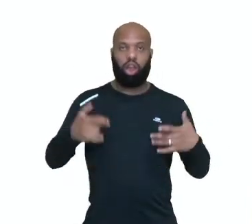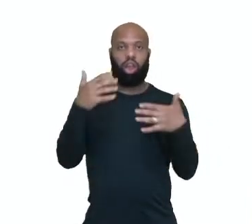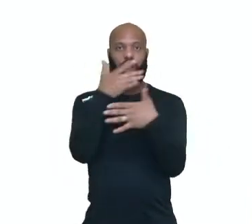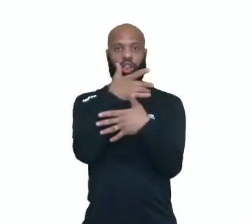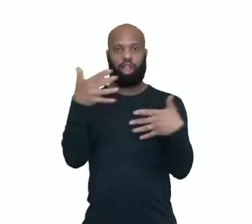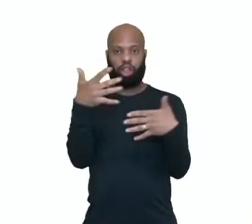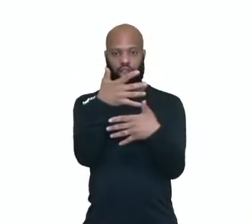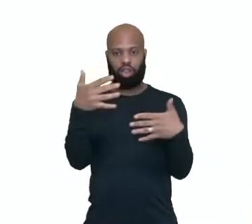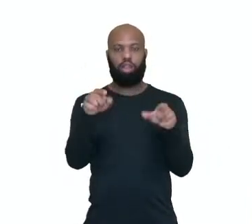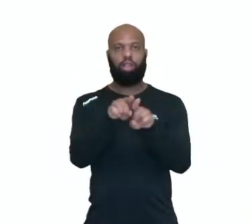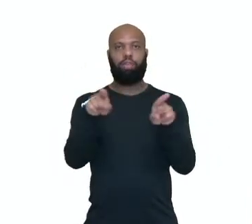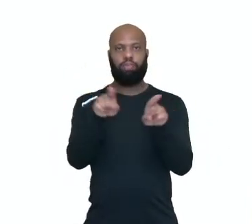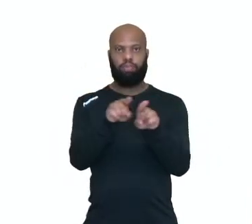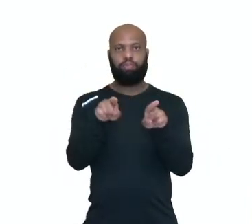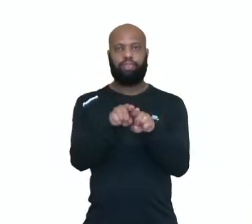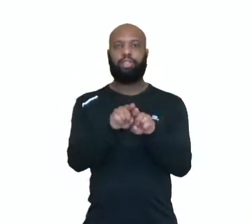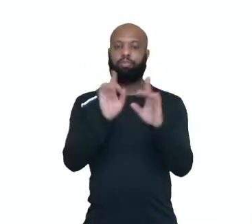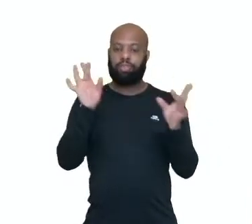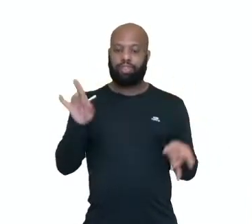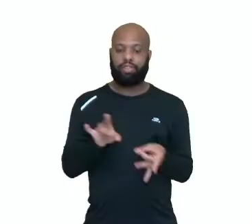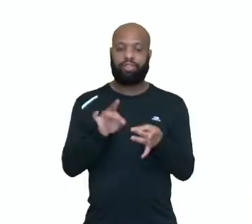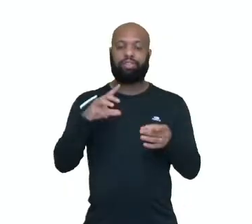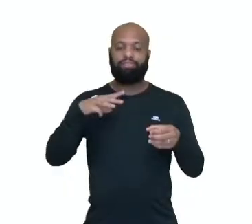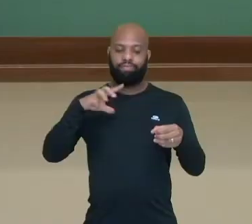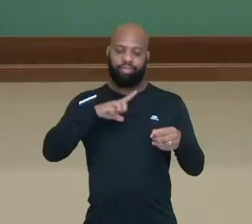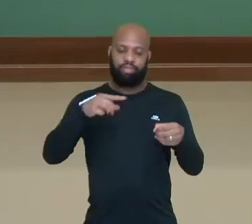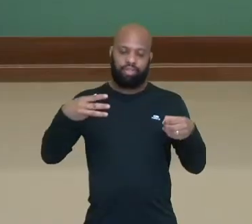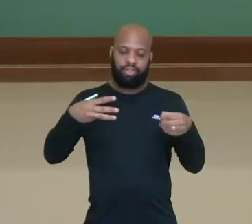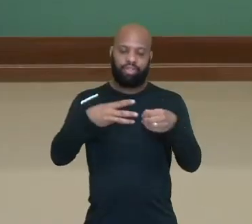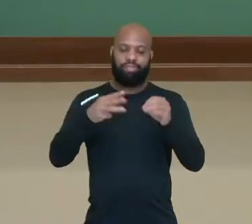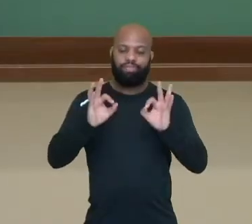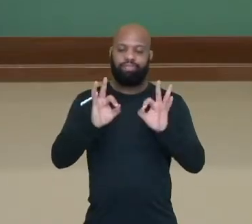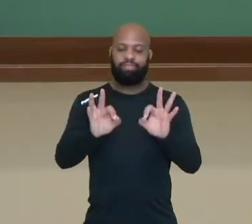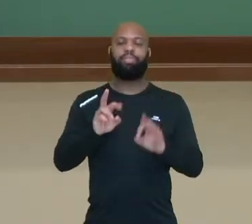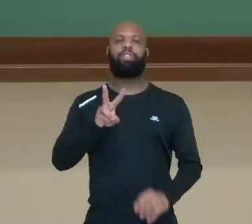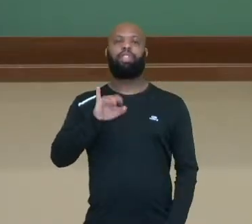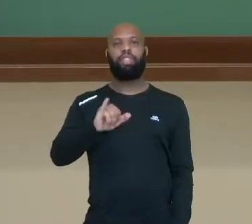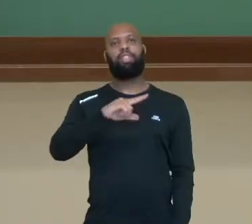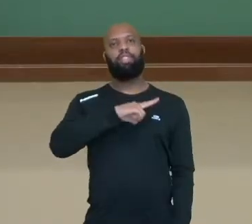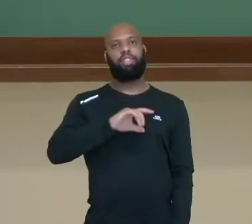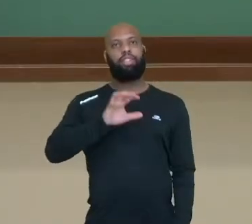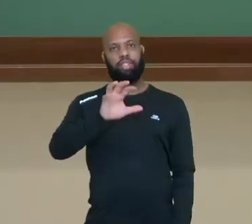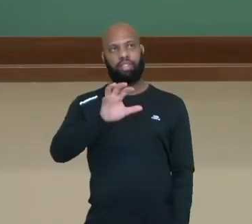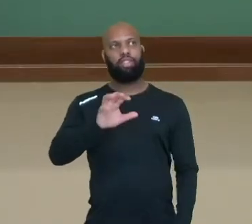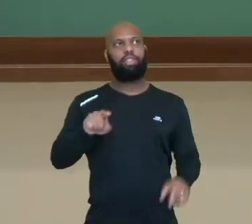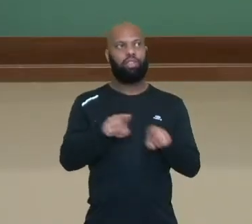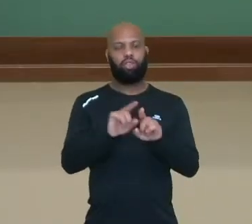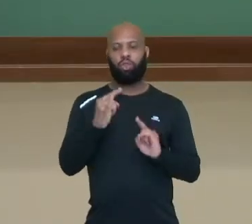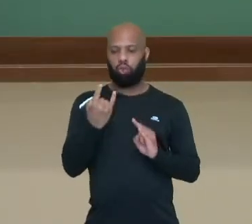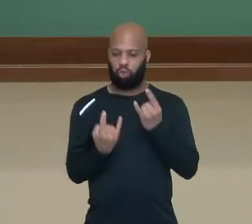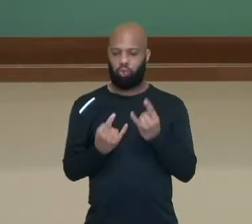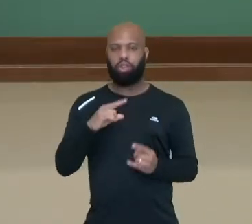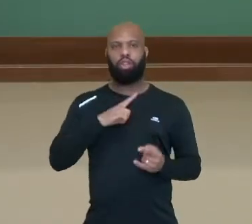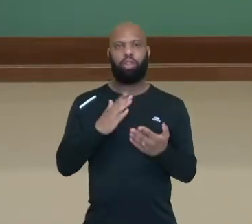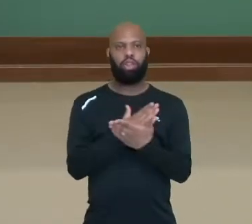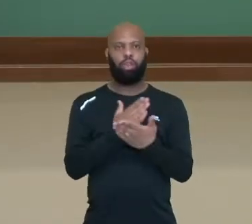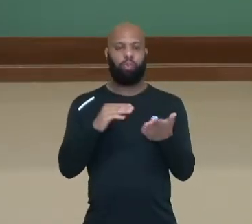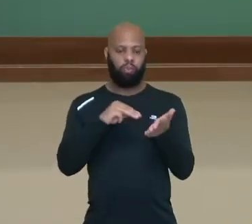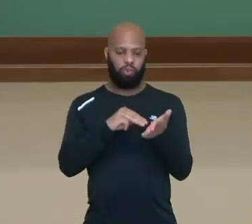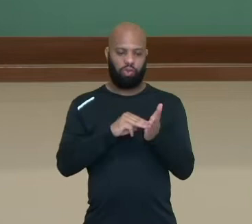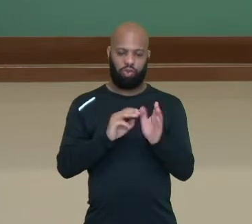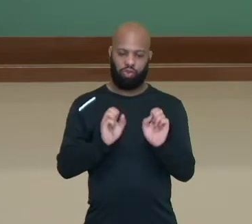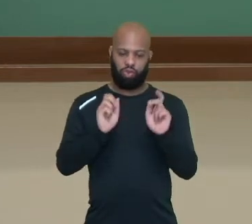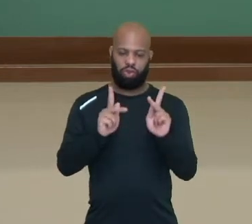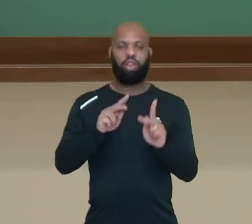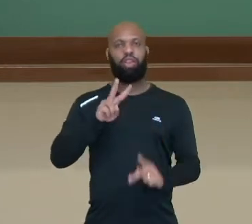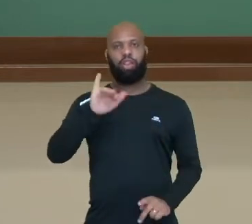vai ter uma célula-alvo, algum local que vai receber esse hormônio por algum motivo, certo? Para